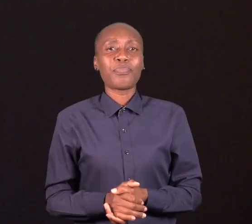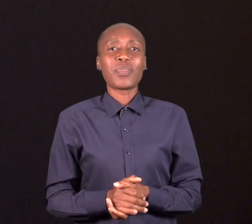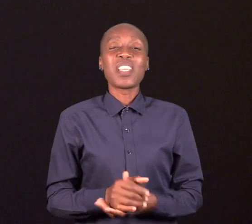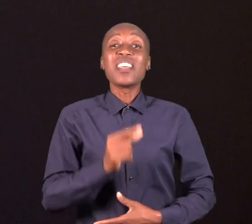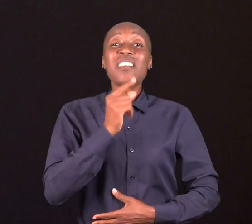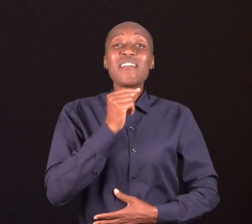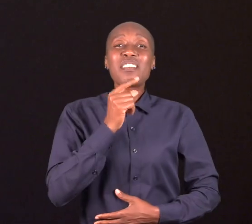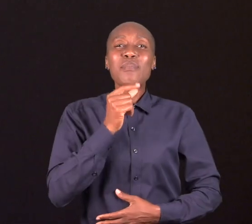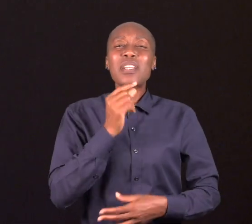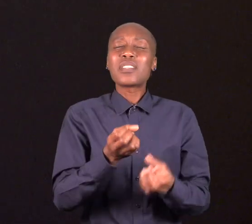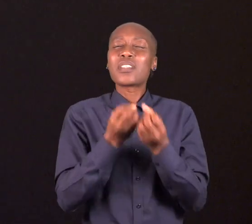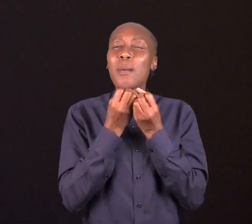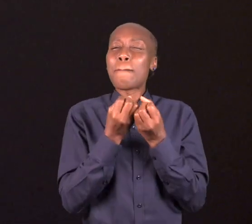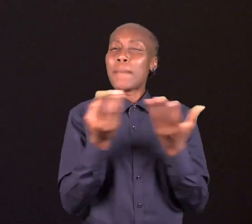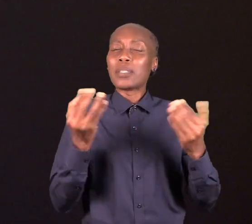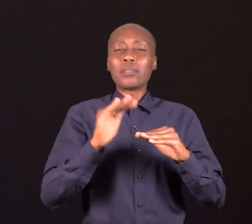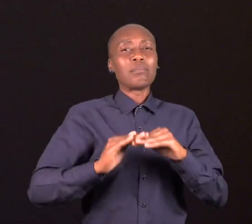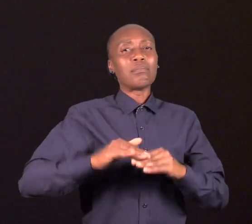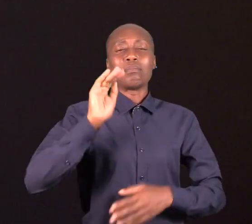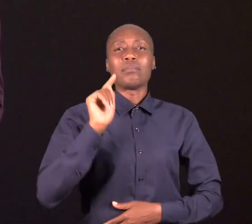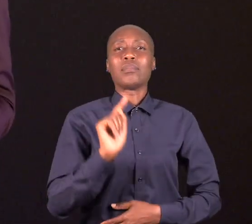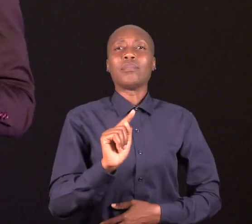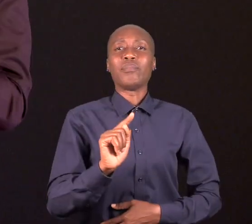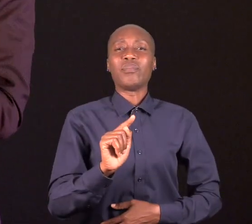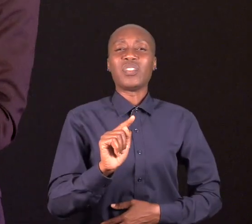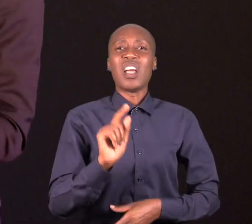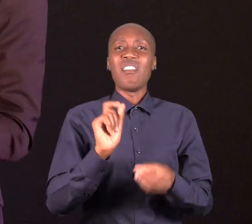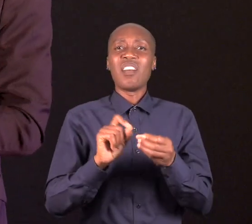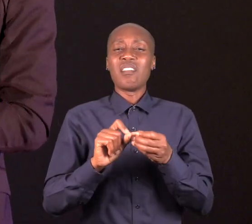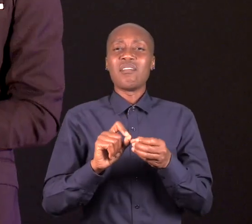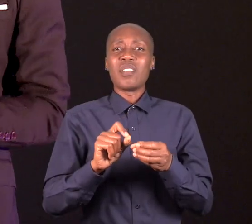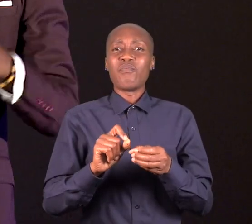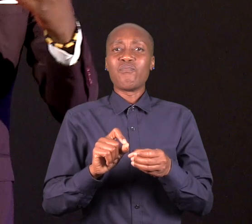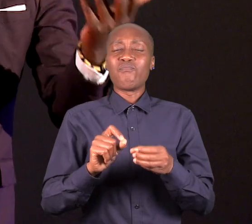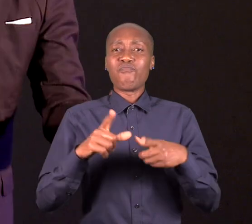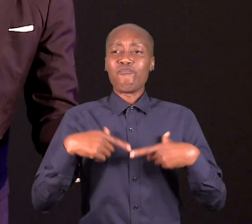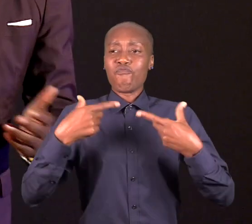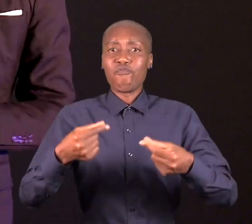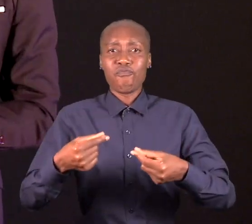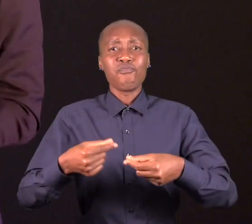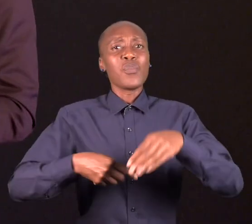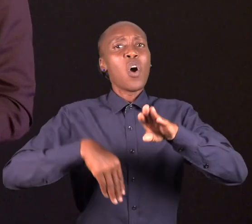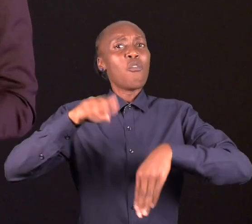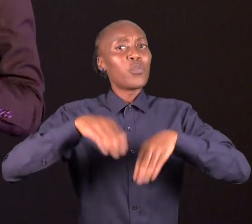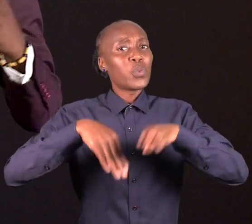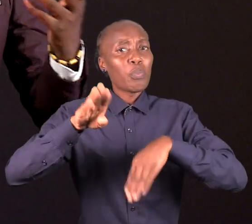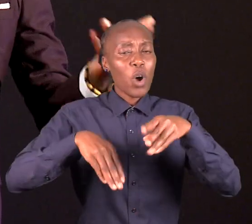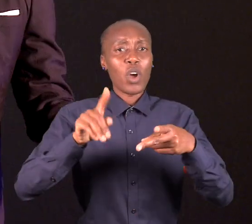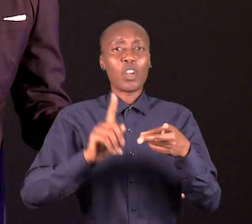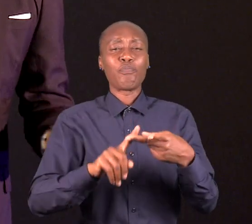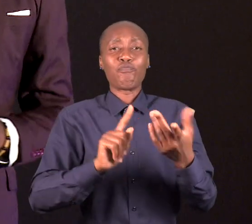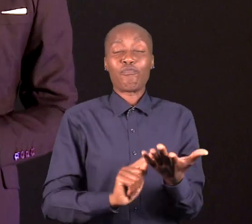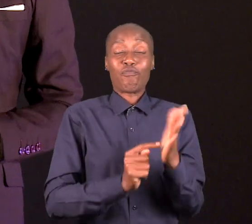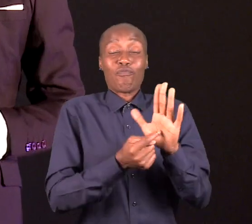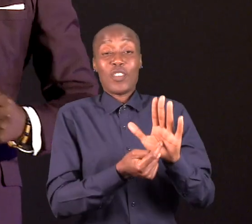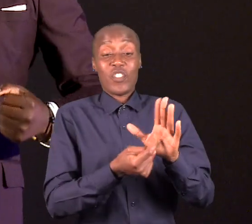Muitos rapazes dedicavam o seu tempo, ou dedicavam o seu tempo, a jogar futebol, a trabalhar nos seus